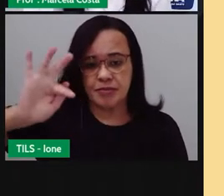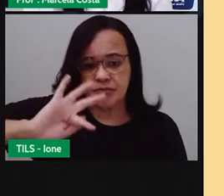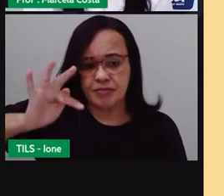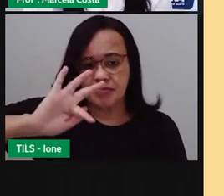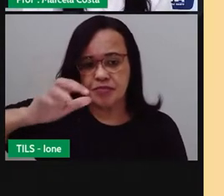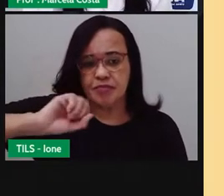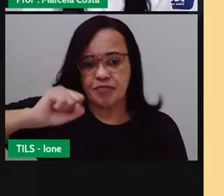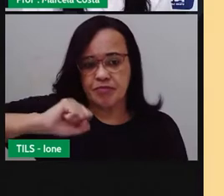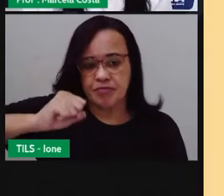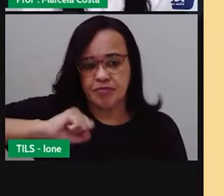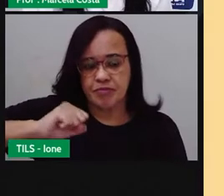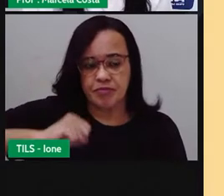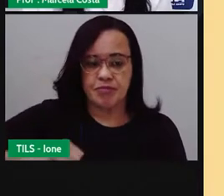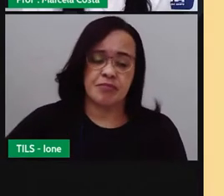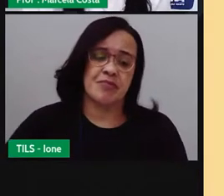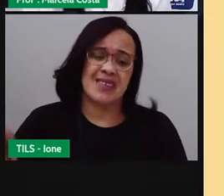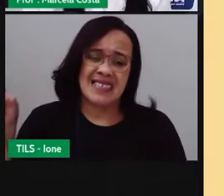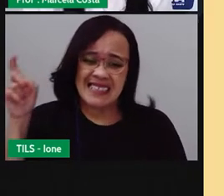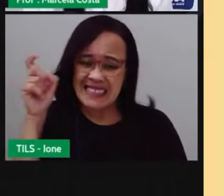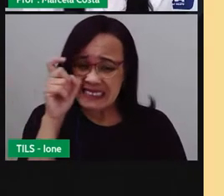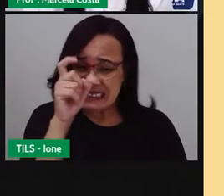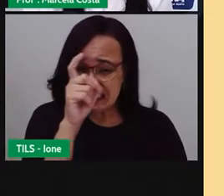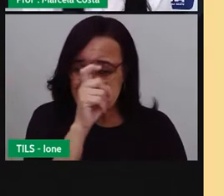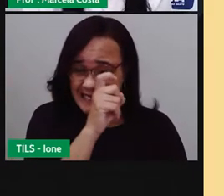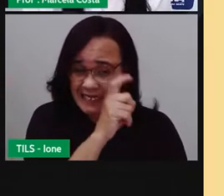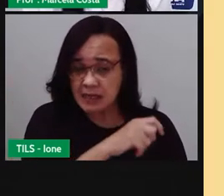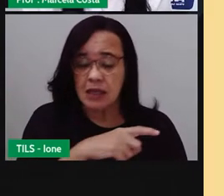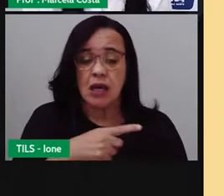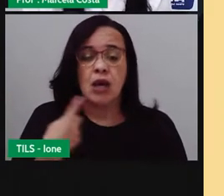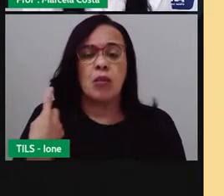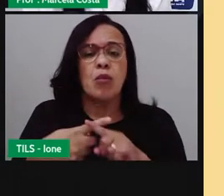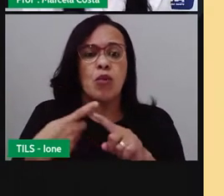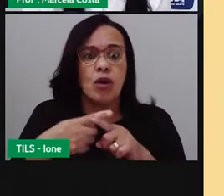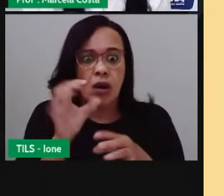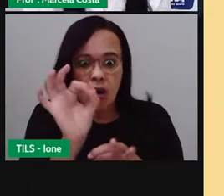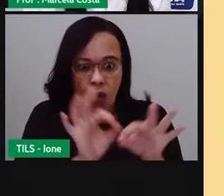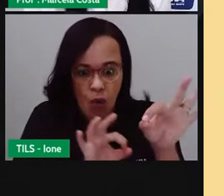passa por dificuldades de ordenamento.